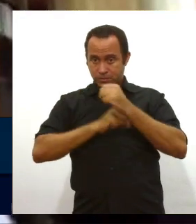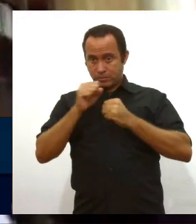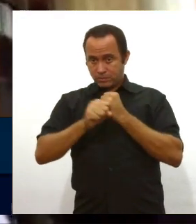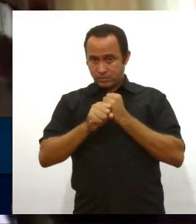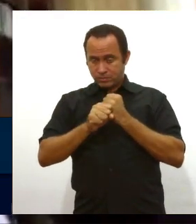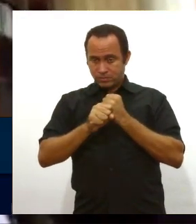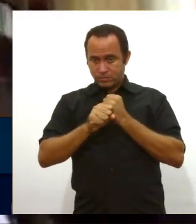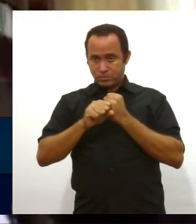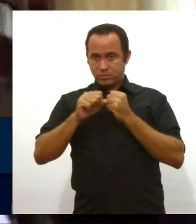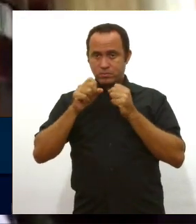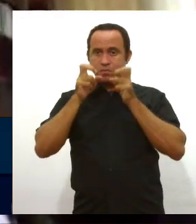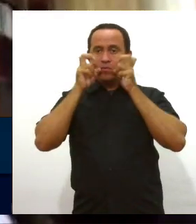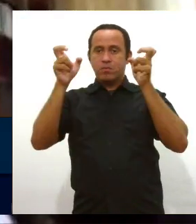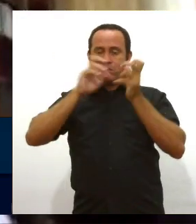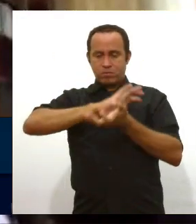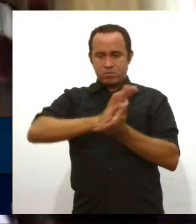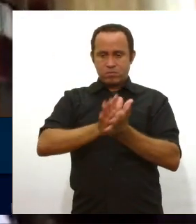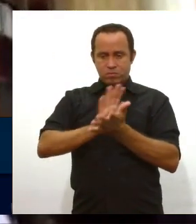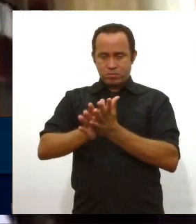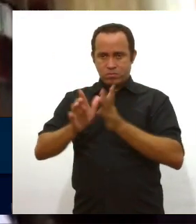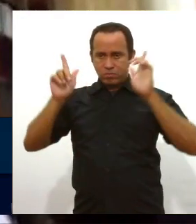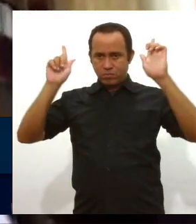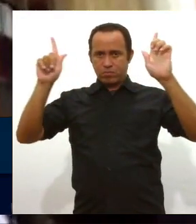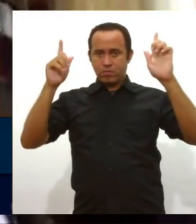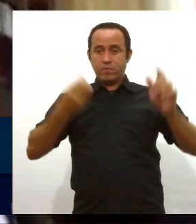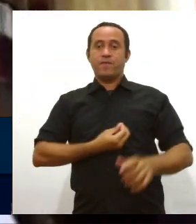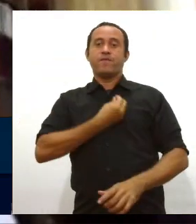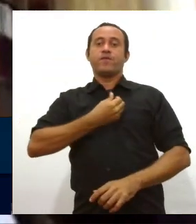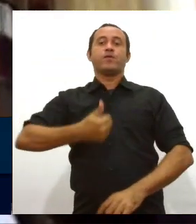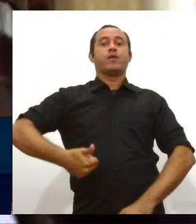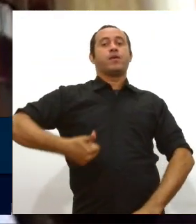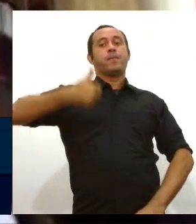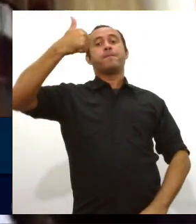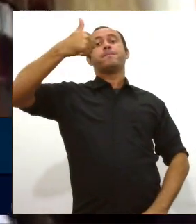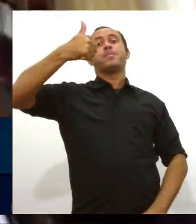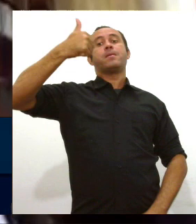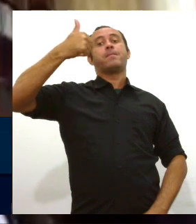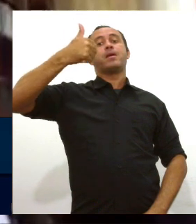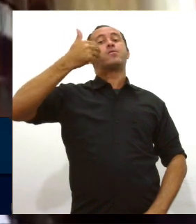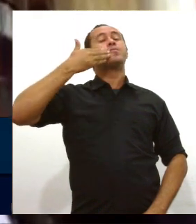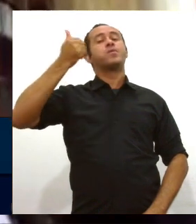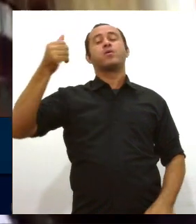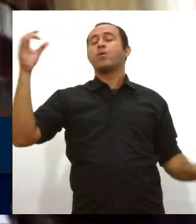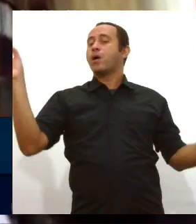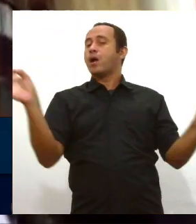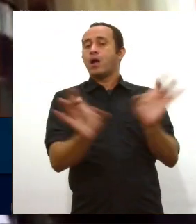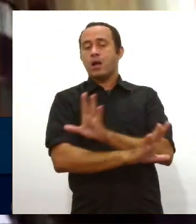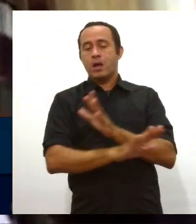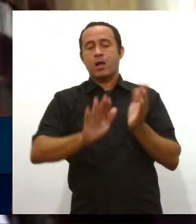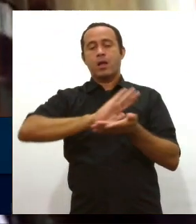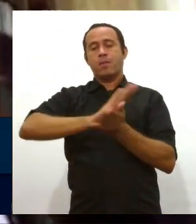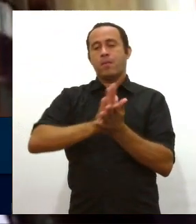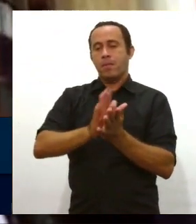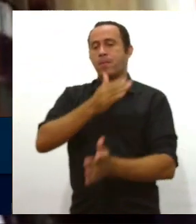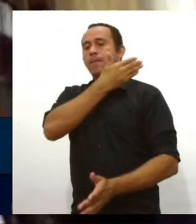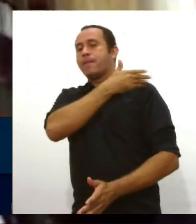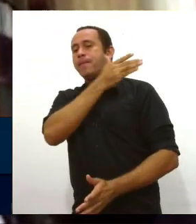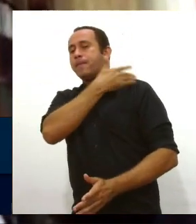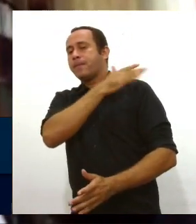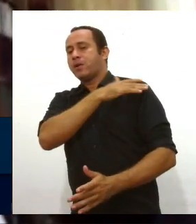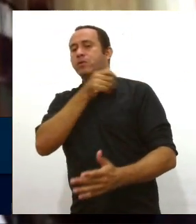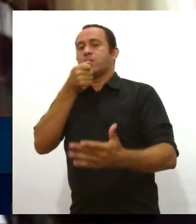Excluídos teve como tema Vida em primeiro lugar, baixa de miséria, preconceito e repressão.